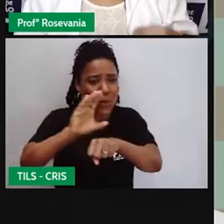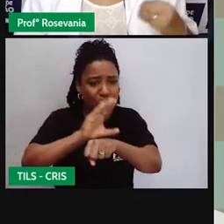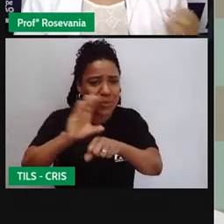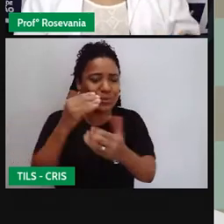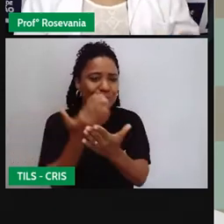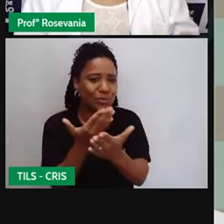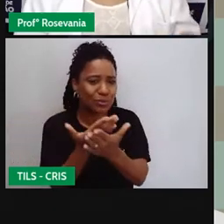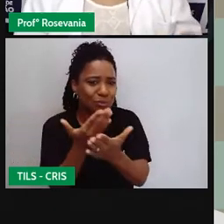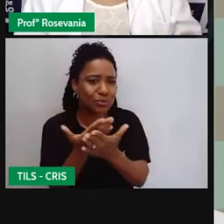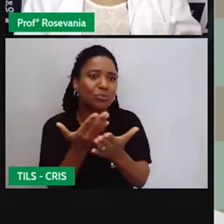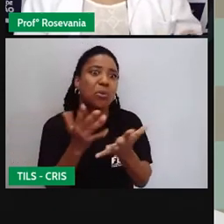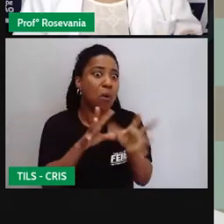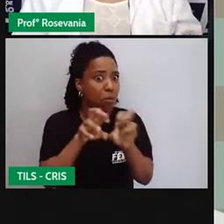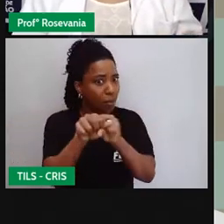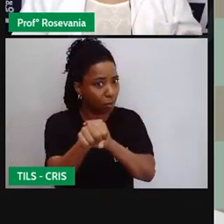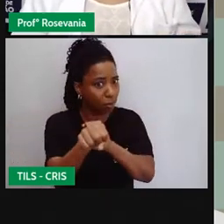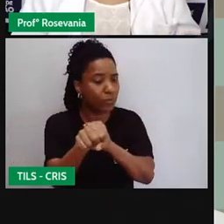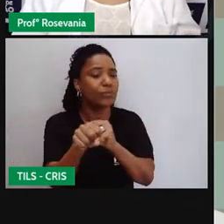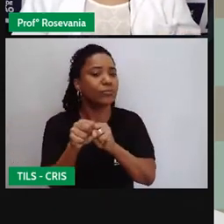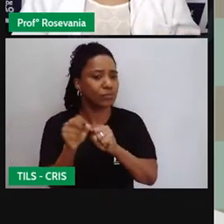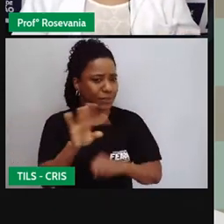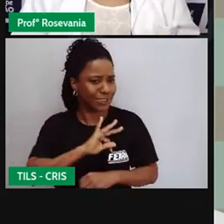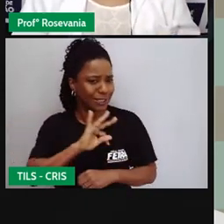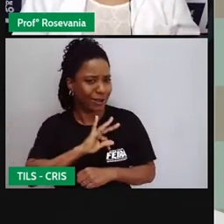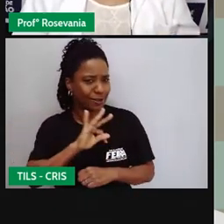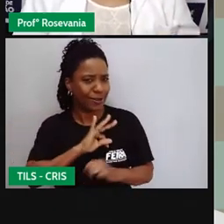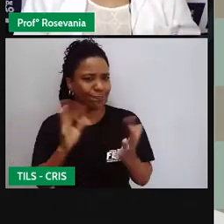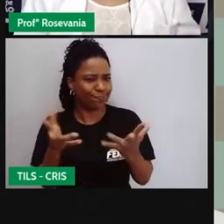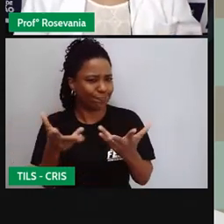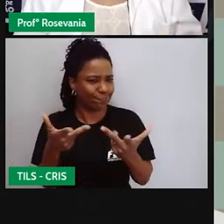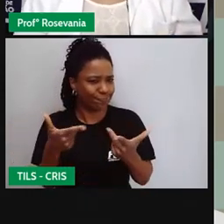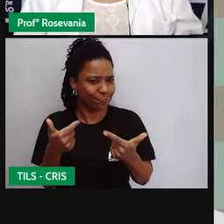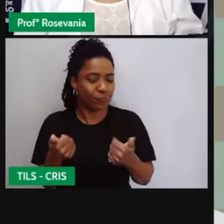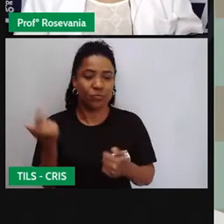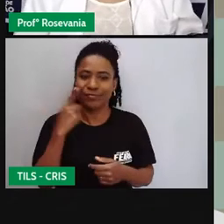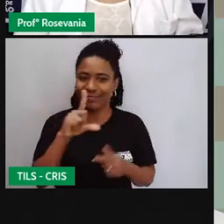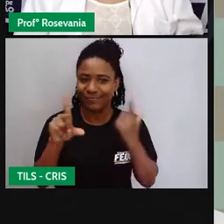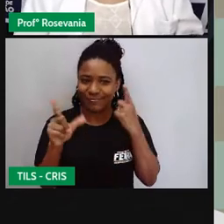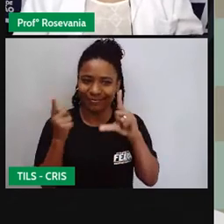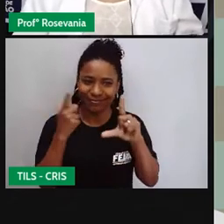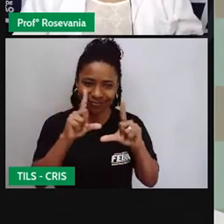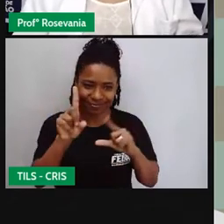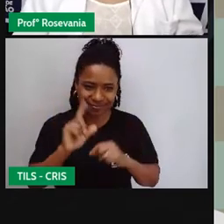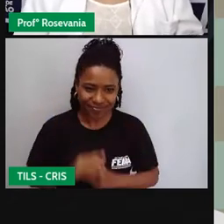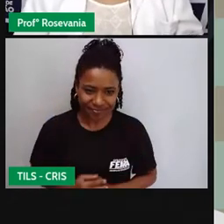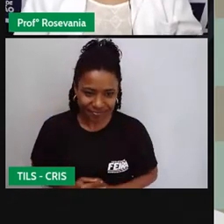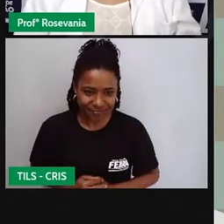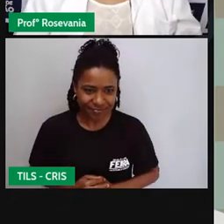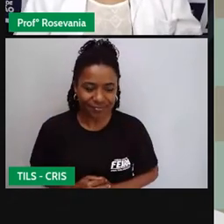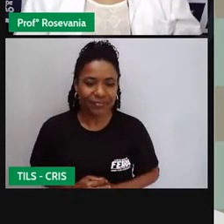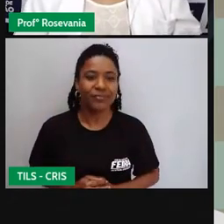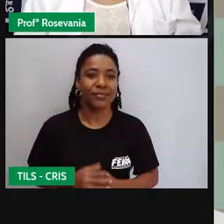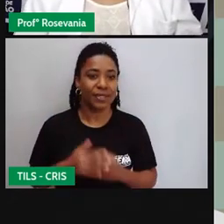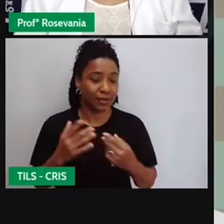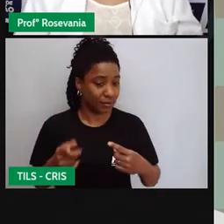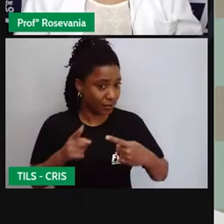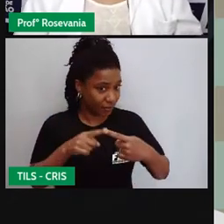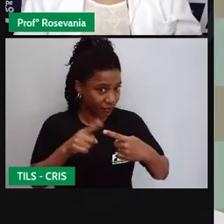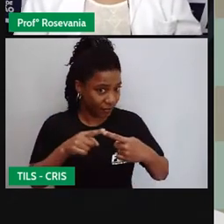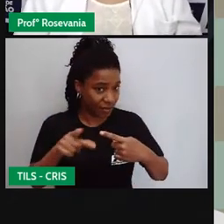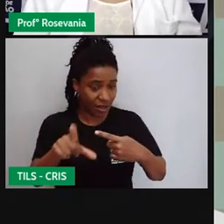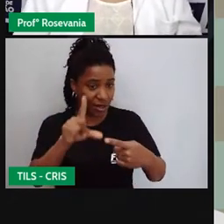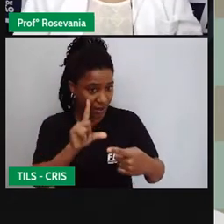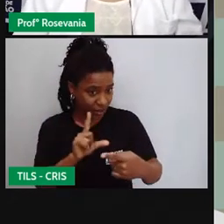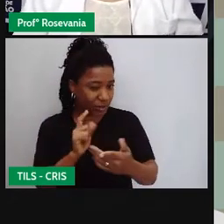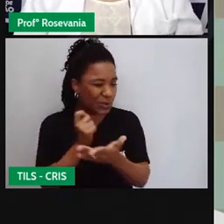desenvolvem teses e tudo, para que essa produção seja a melhor possível. Mas aí, já tive o antes, né? Eu comprei essas